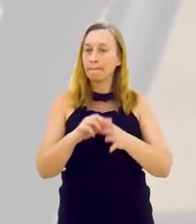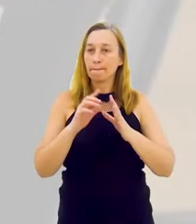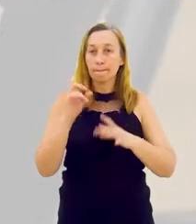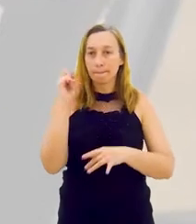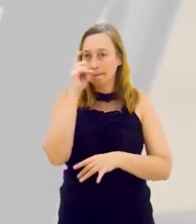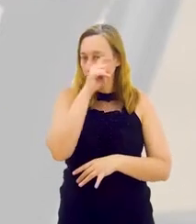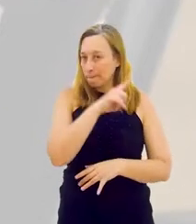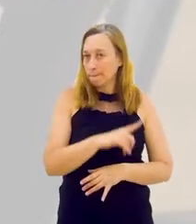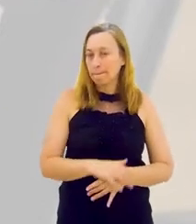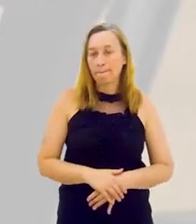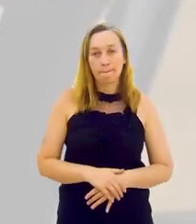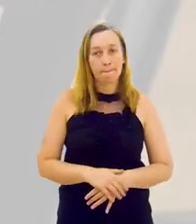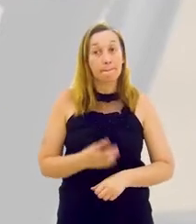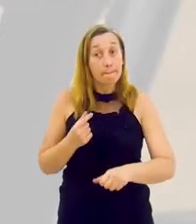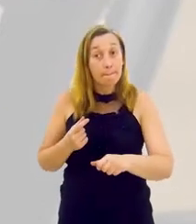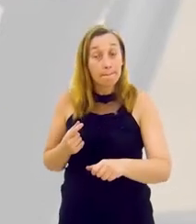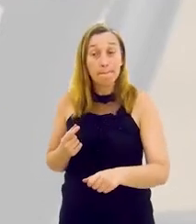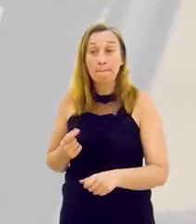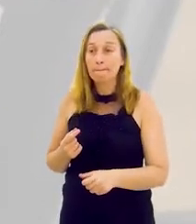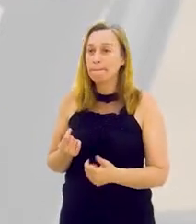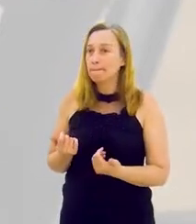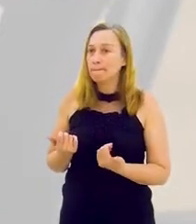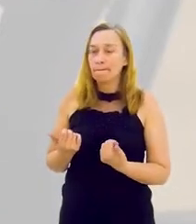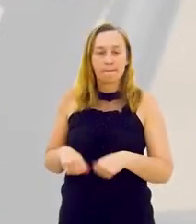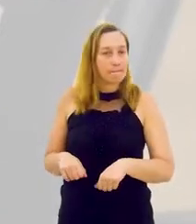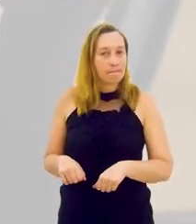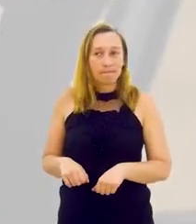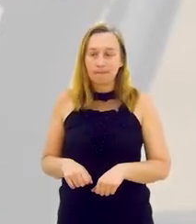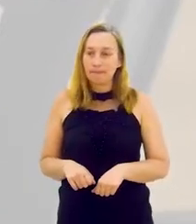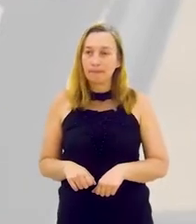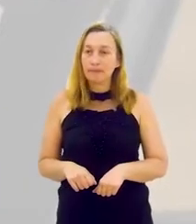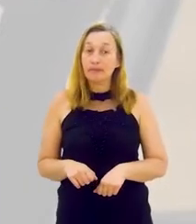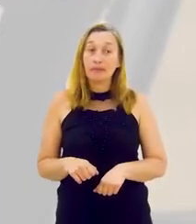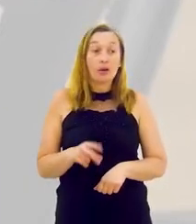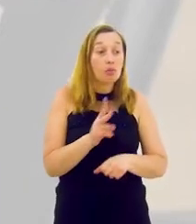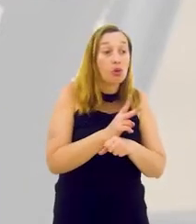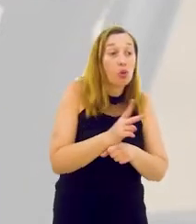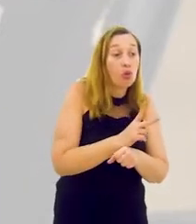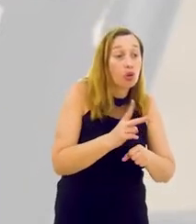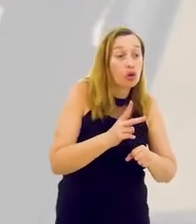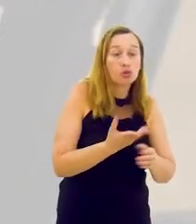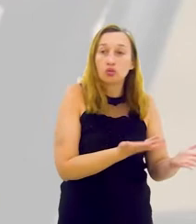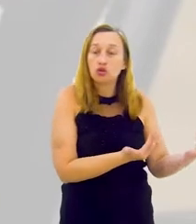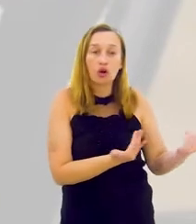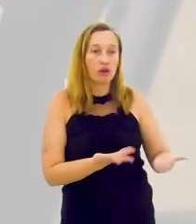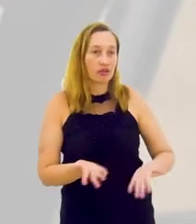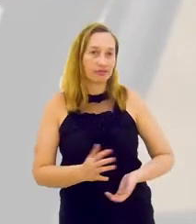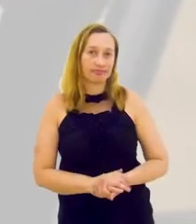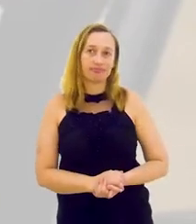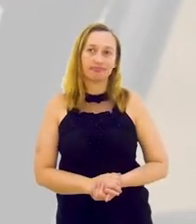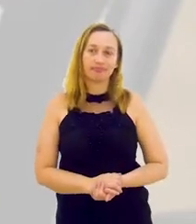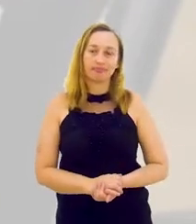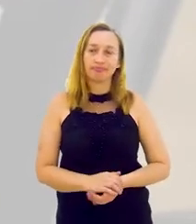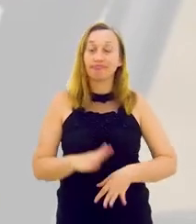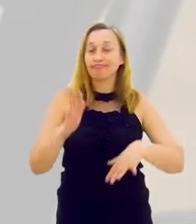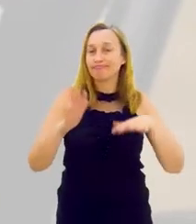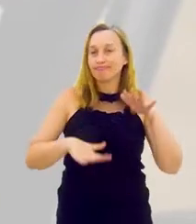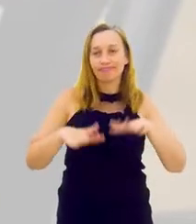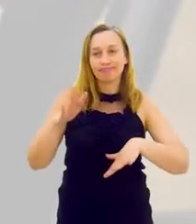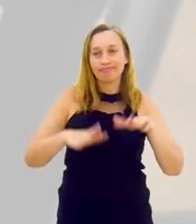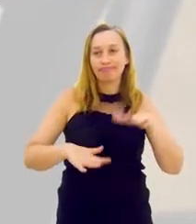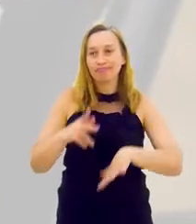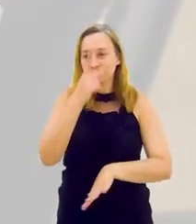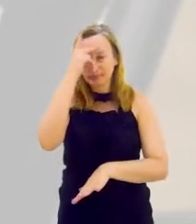complexa, invista nos... Que não dá, invista nos jovens. Porque não vai adicionar, cara. Não adianta, porque